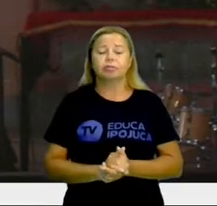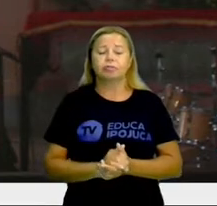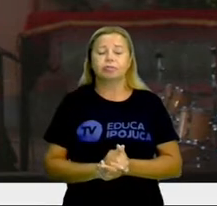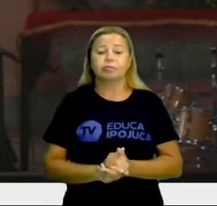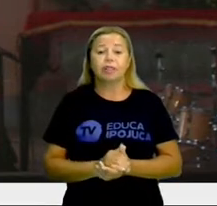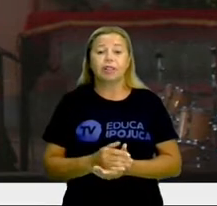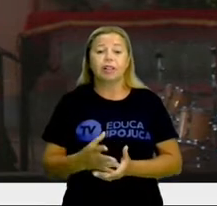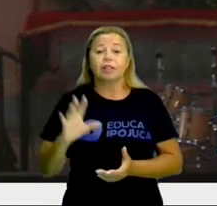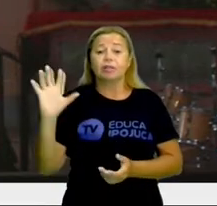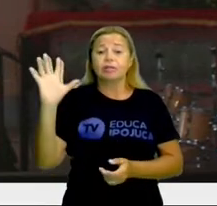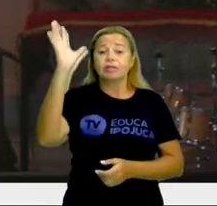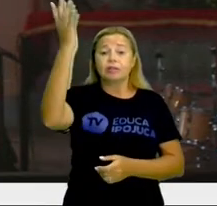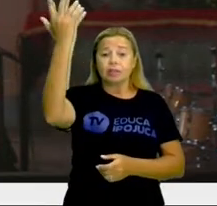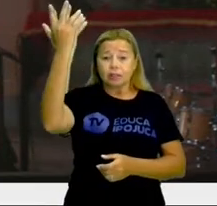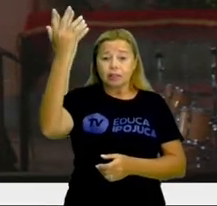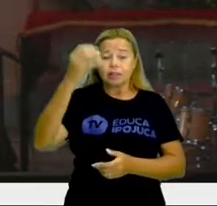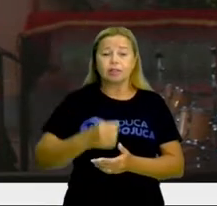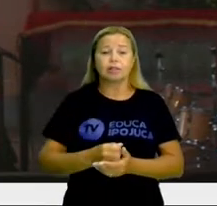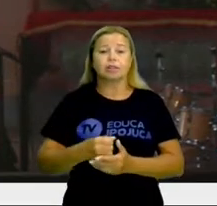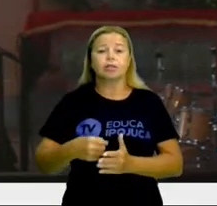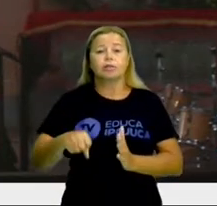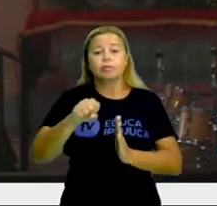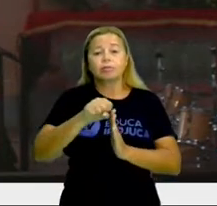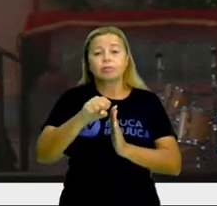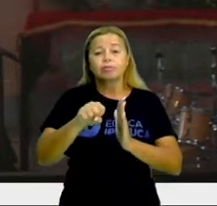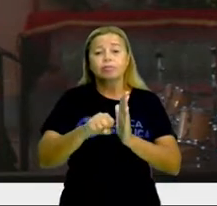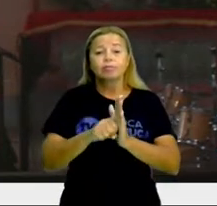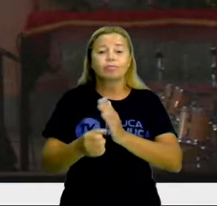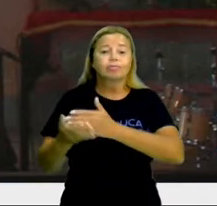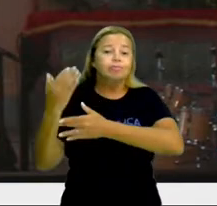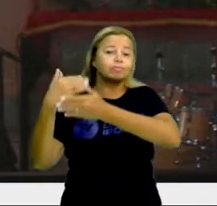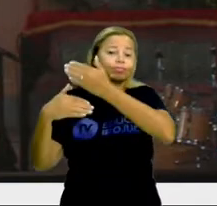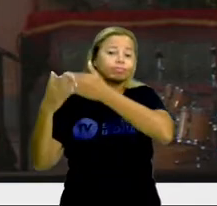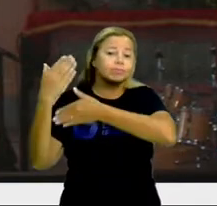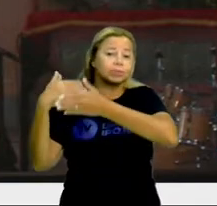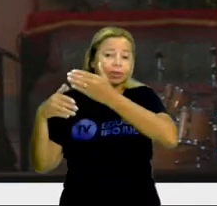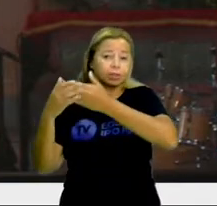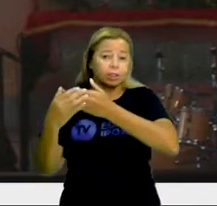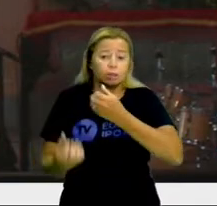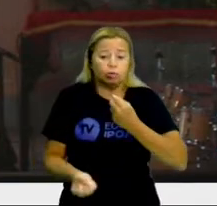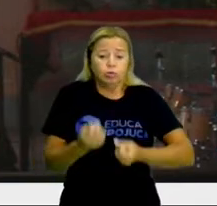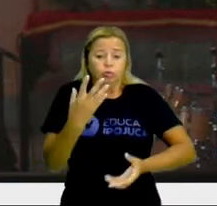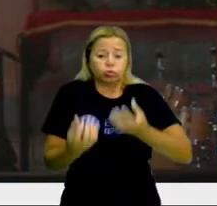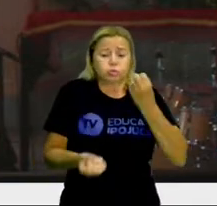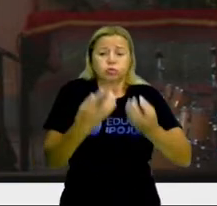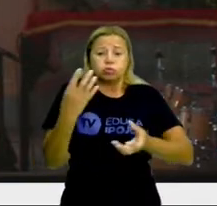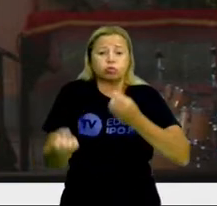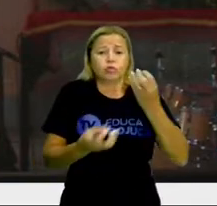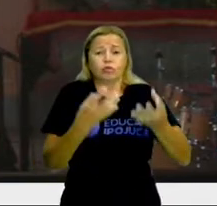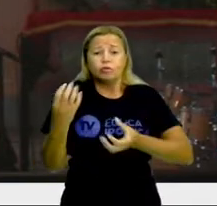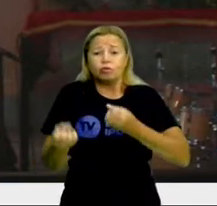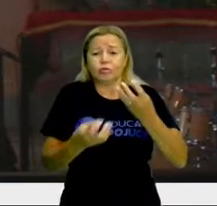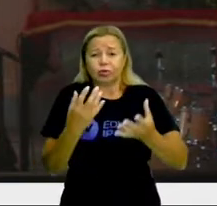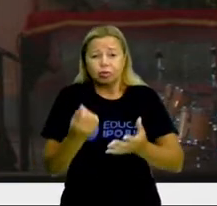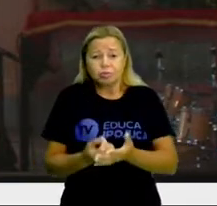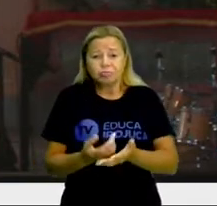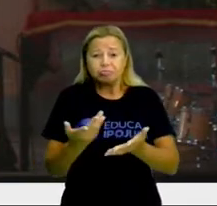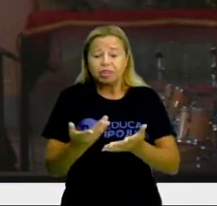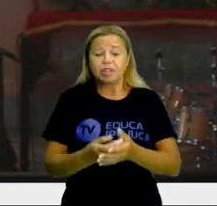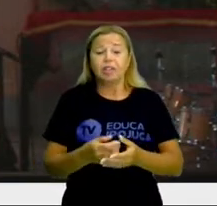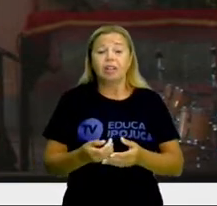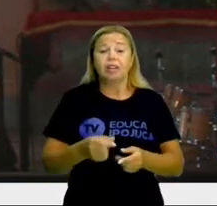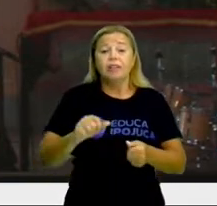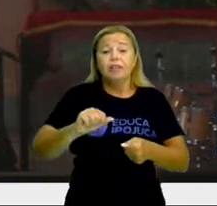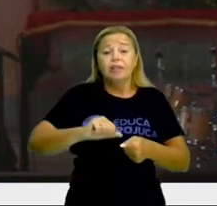que aconteceu, no século passado, um incêndio. E esse incêndio danificou boa parte